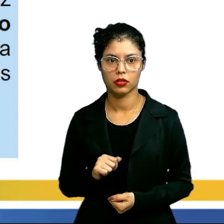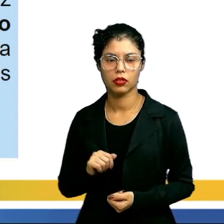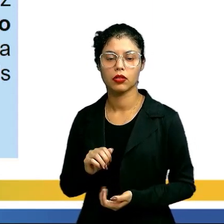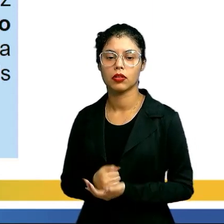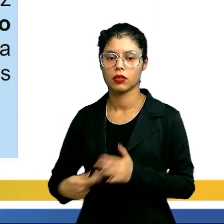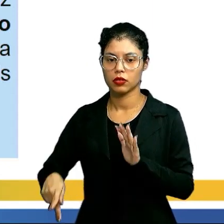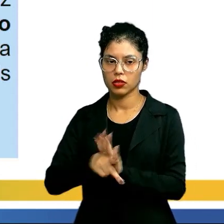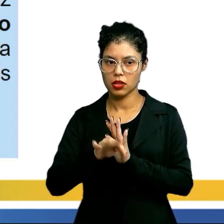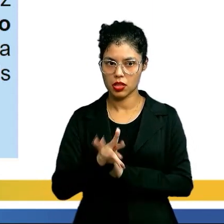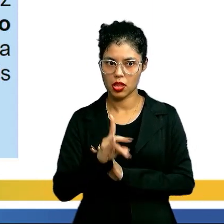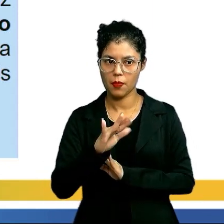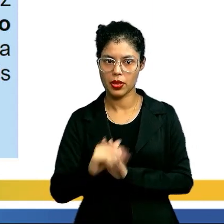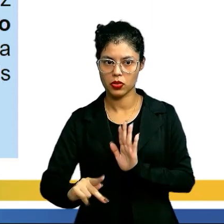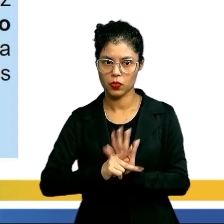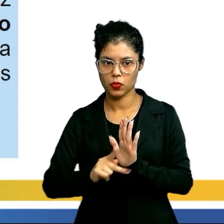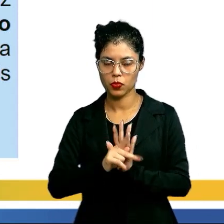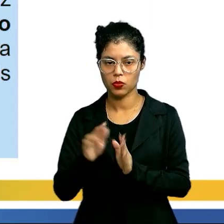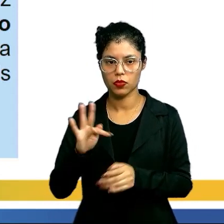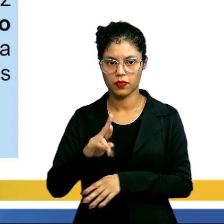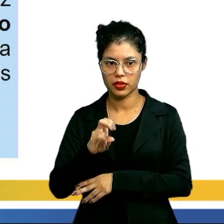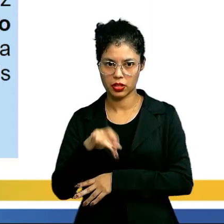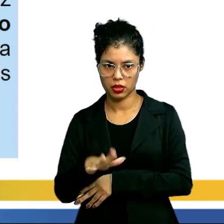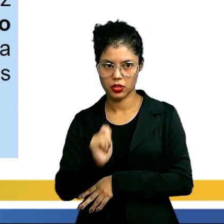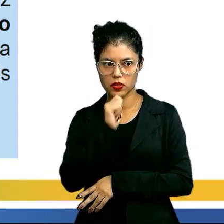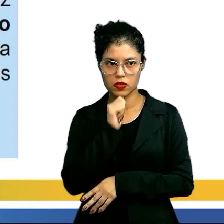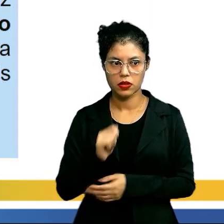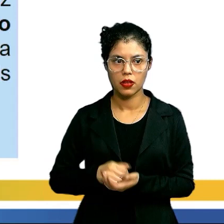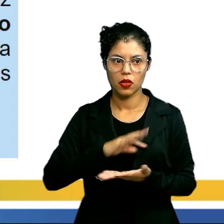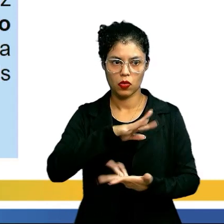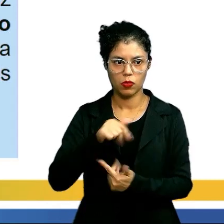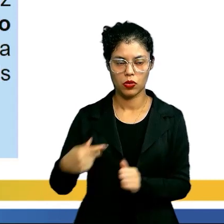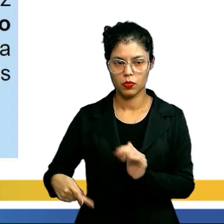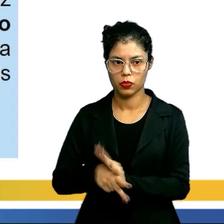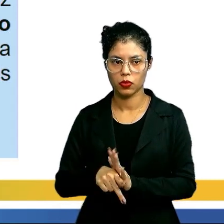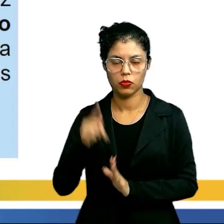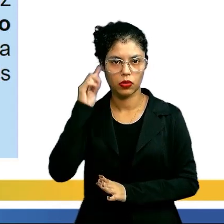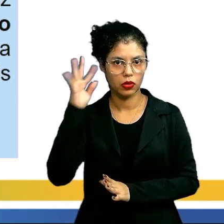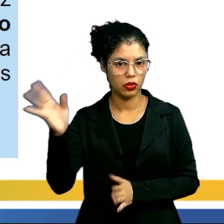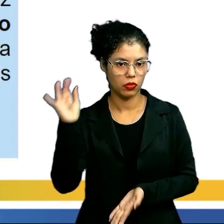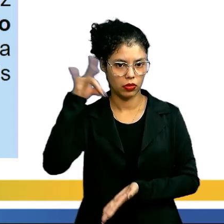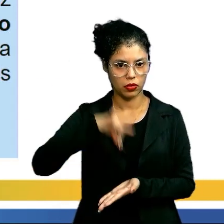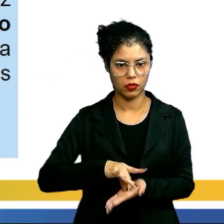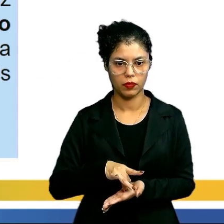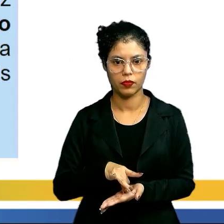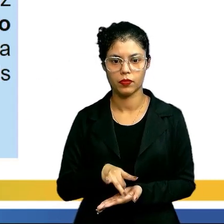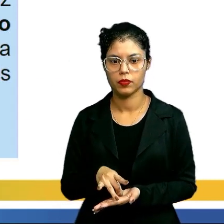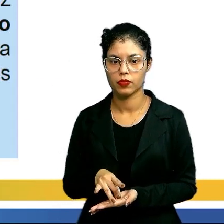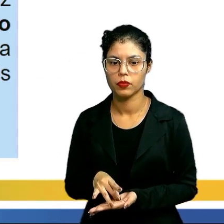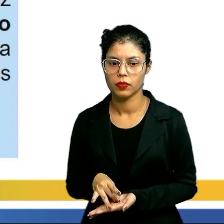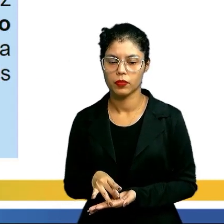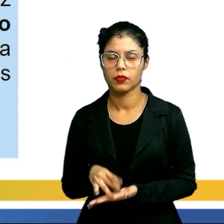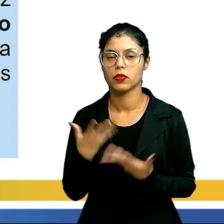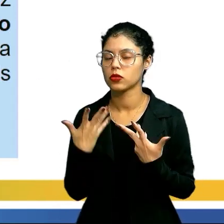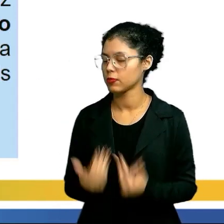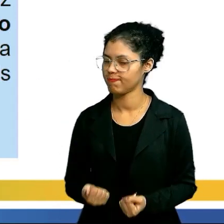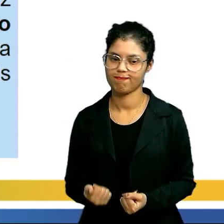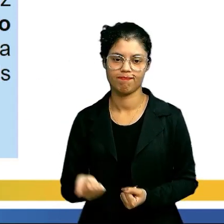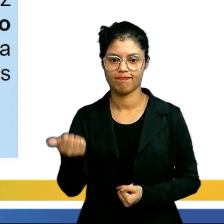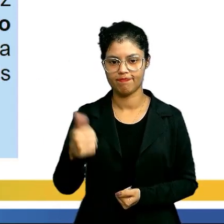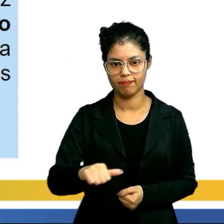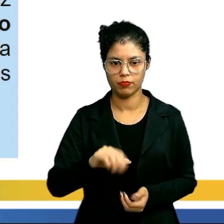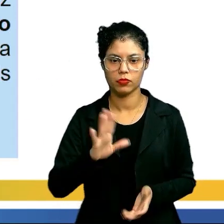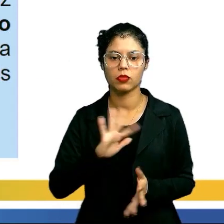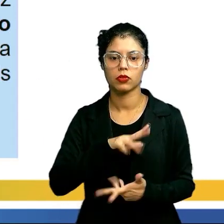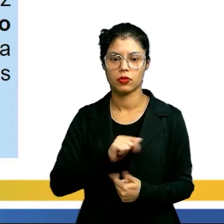de lidar com a própria fraqueza inventam um mundo ideal para negar o real. Então, como eu já devo ter